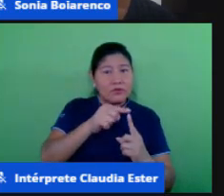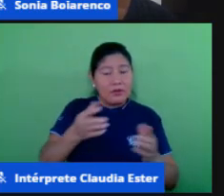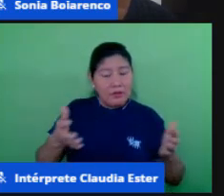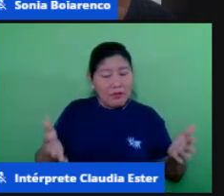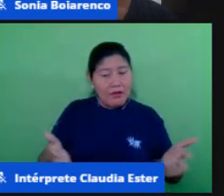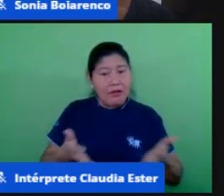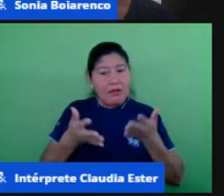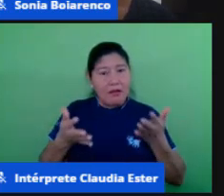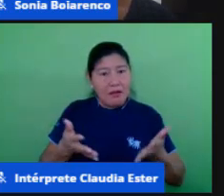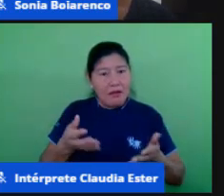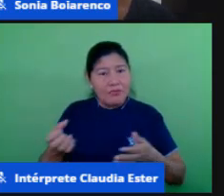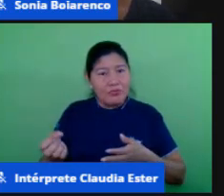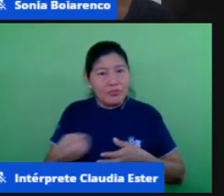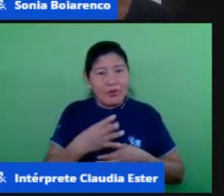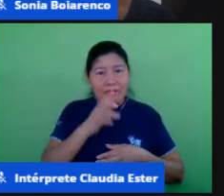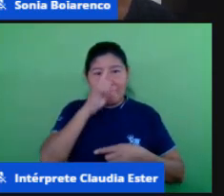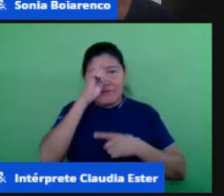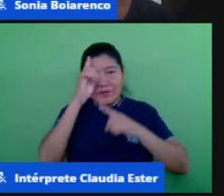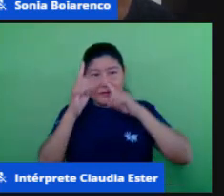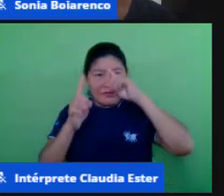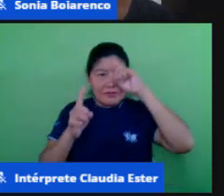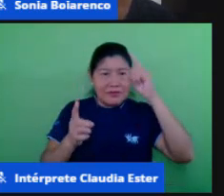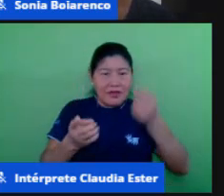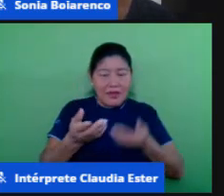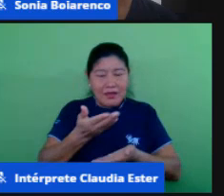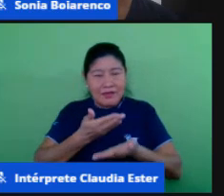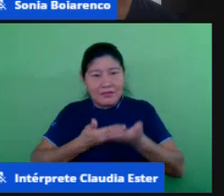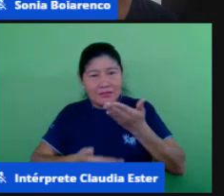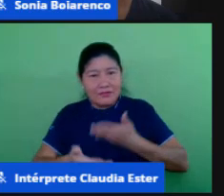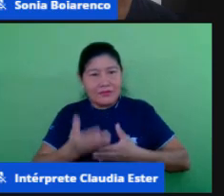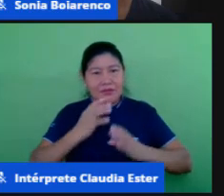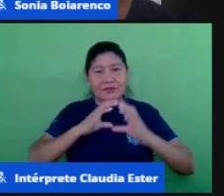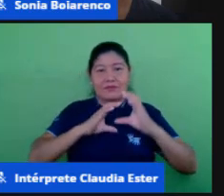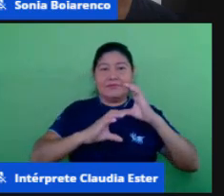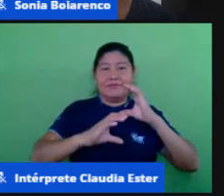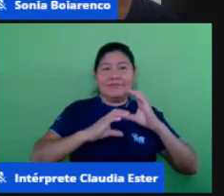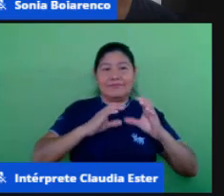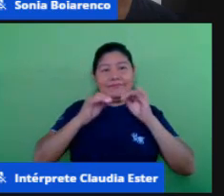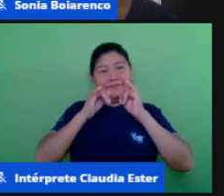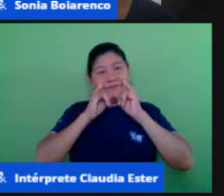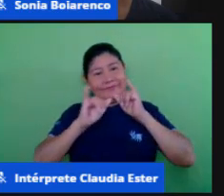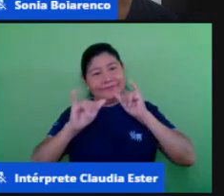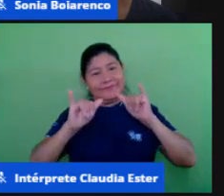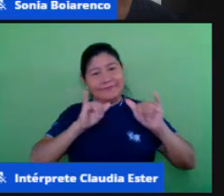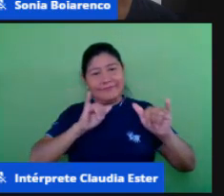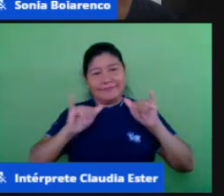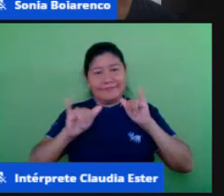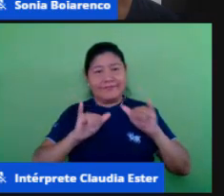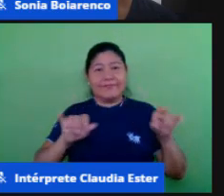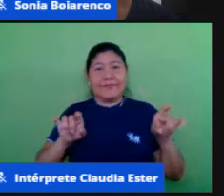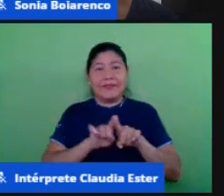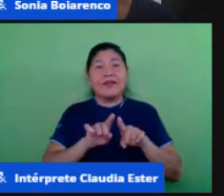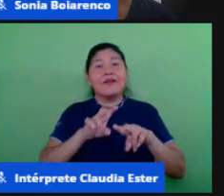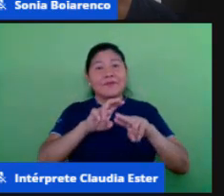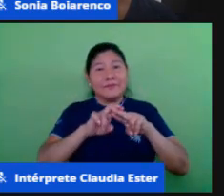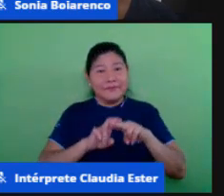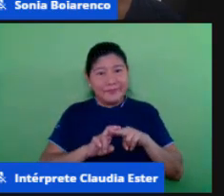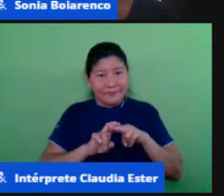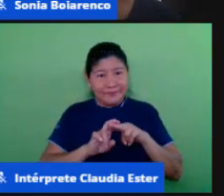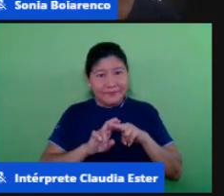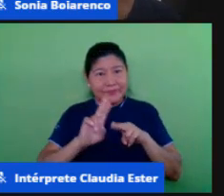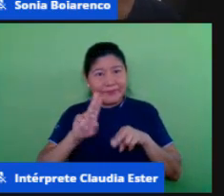de todas as tecnologias da comunicação e formação ou seja o nosso papel diz